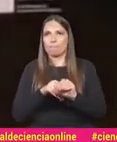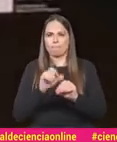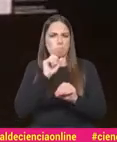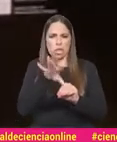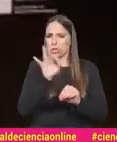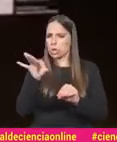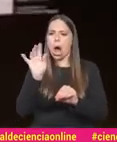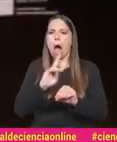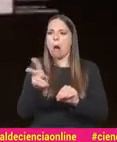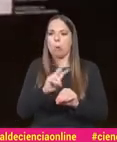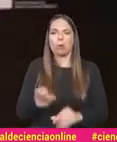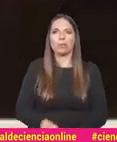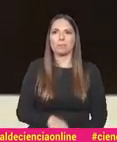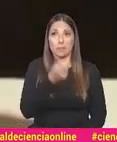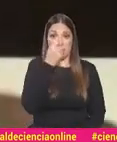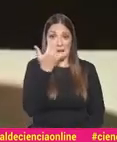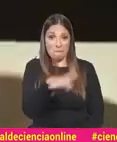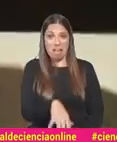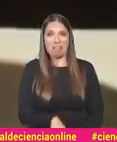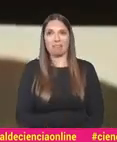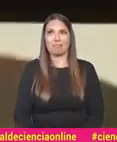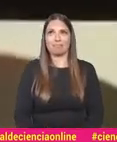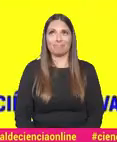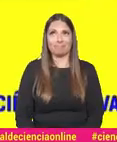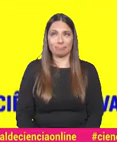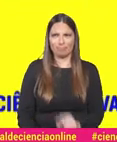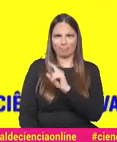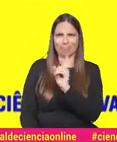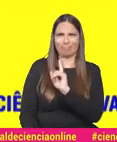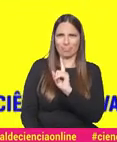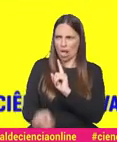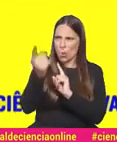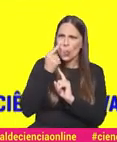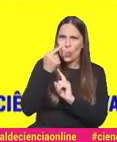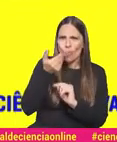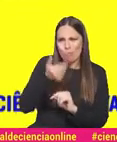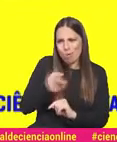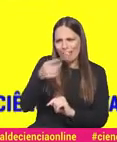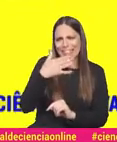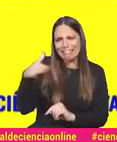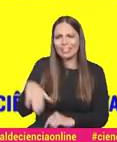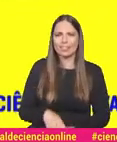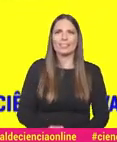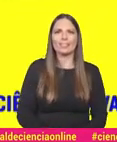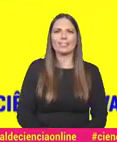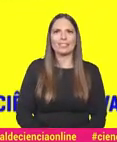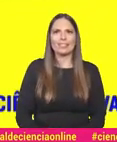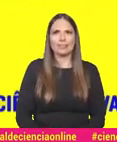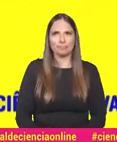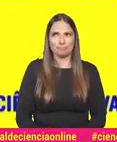Pode escolher à vontade. Está-me a parecer que isso vai correr mal. Não sejas assim. Eles são experientes. Eles são cientistas, Reginaldo. escolher.